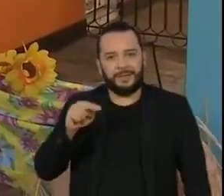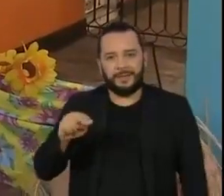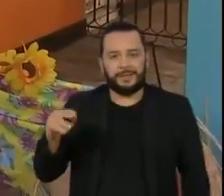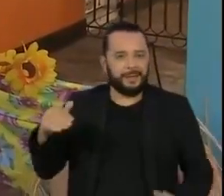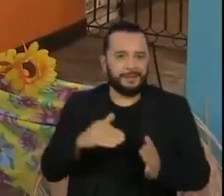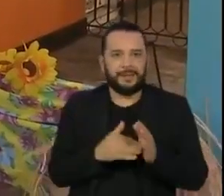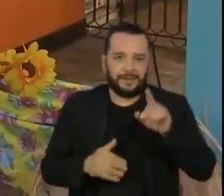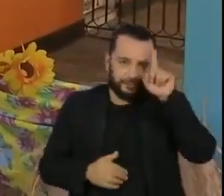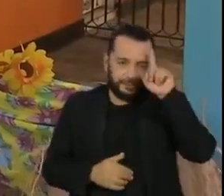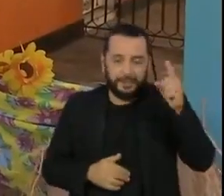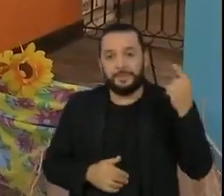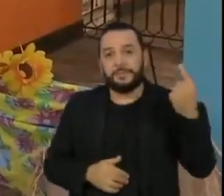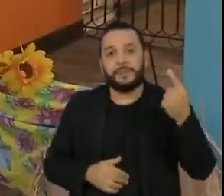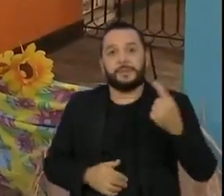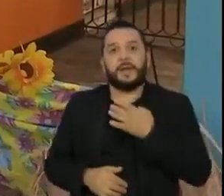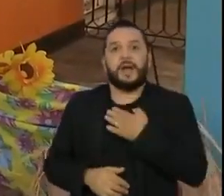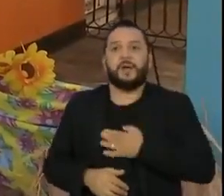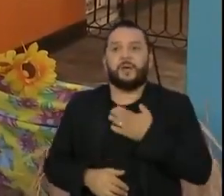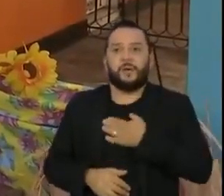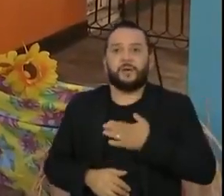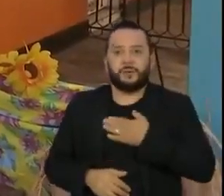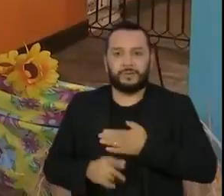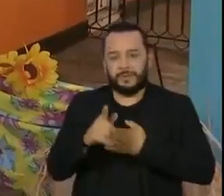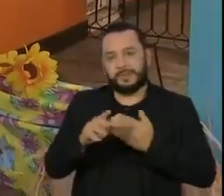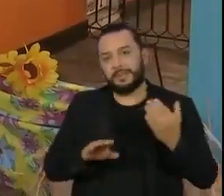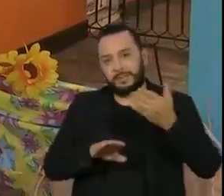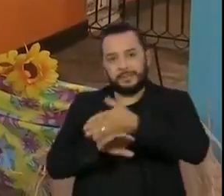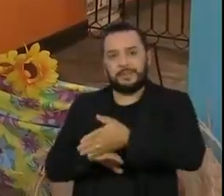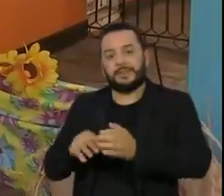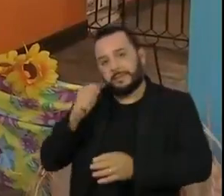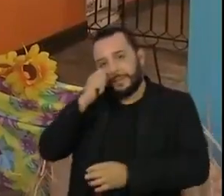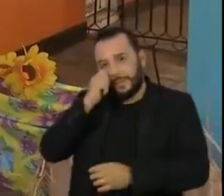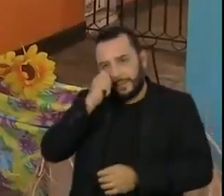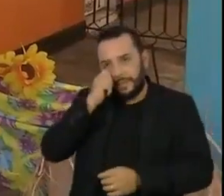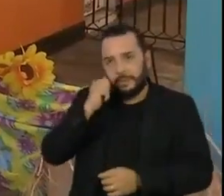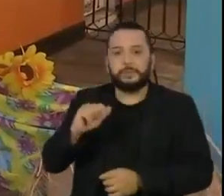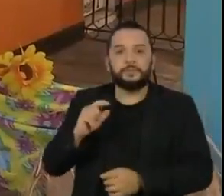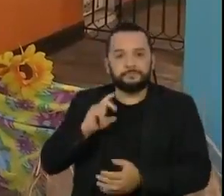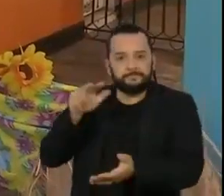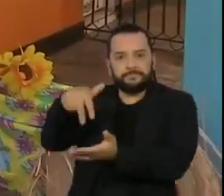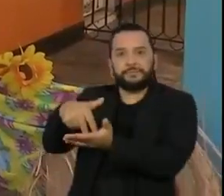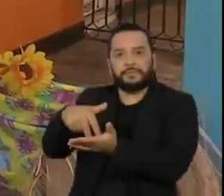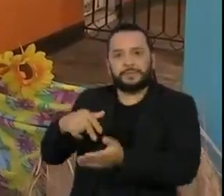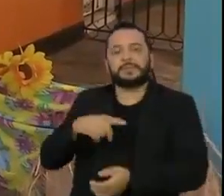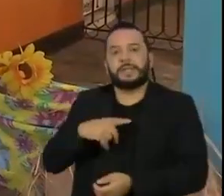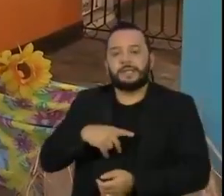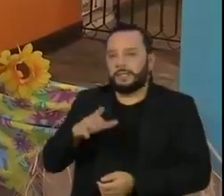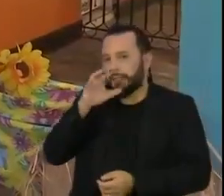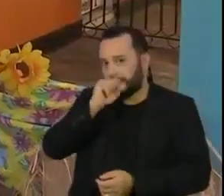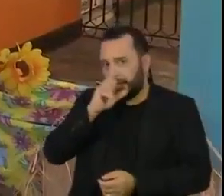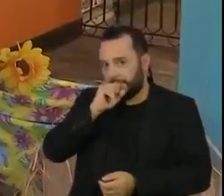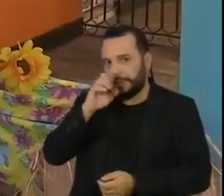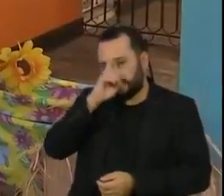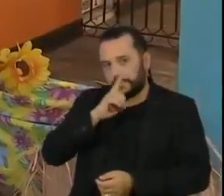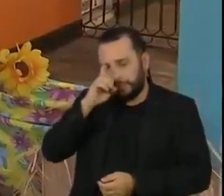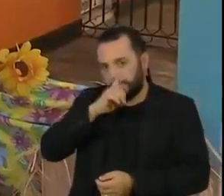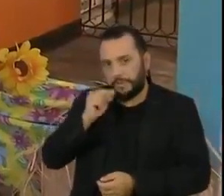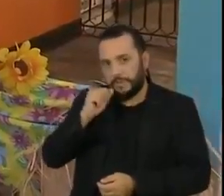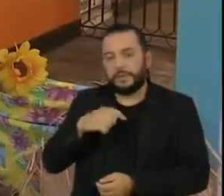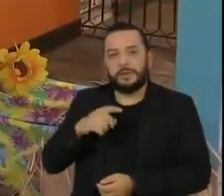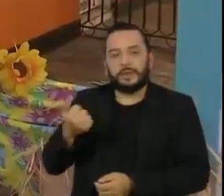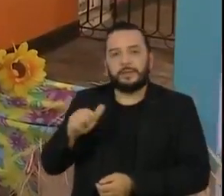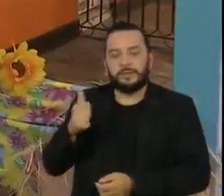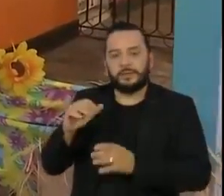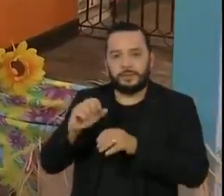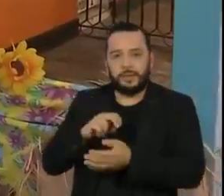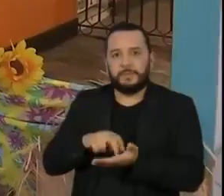o dia 1º de agosto. Pra quem vem aqui presencialmente, ele funciona aos sábados e domingos das